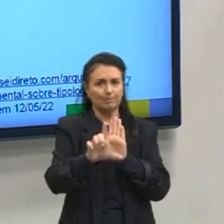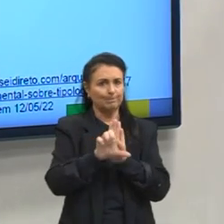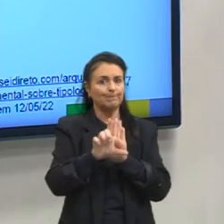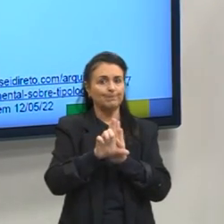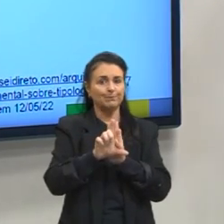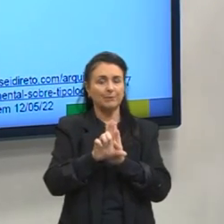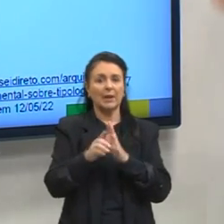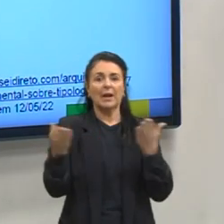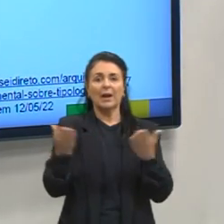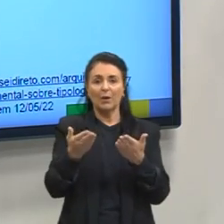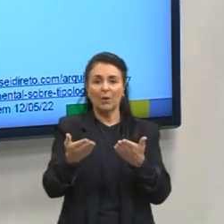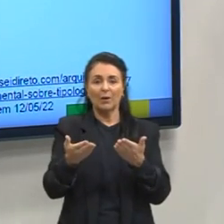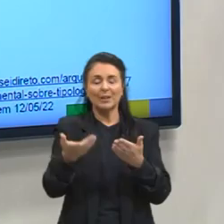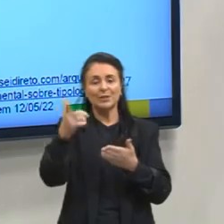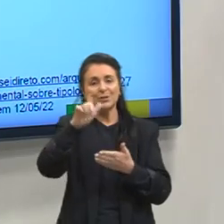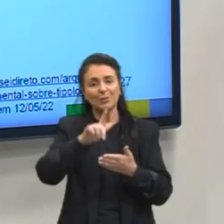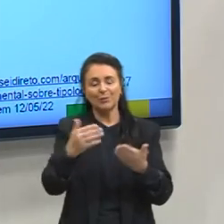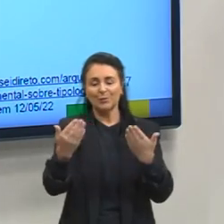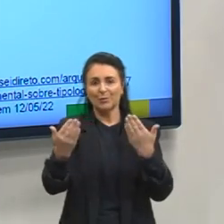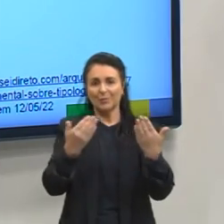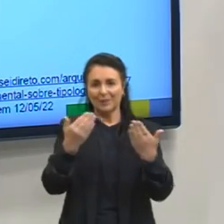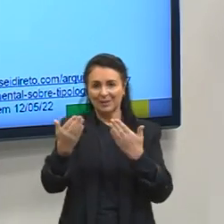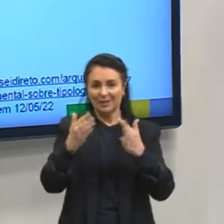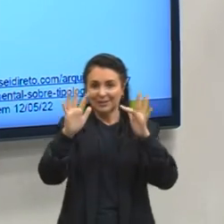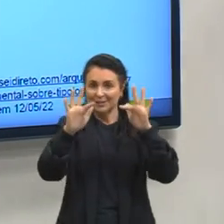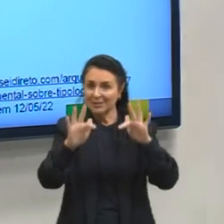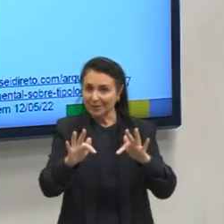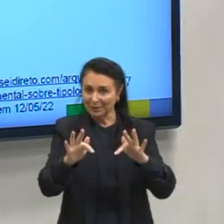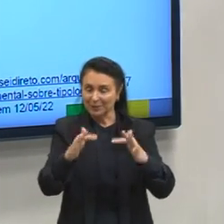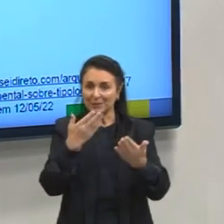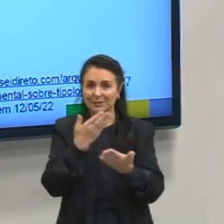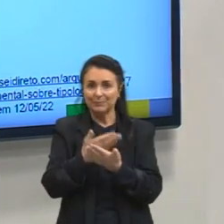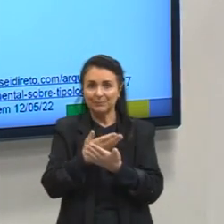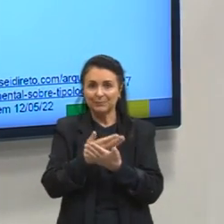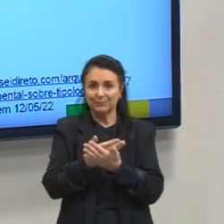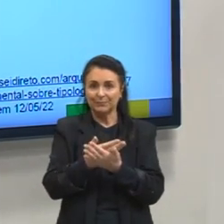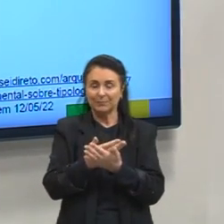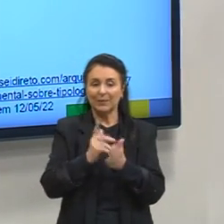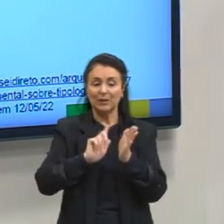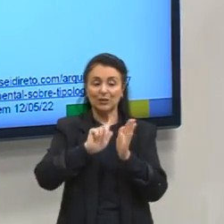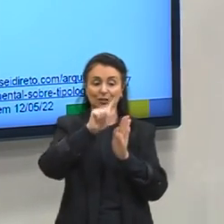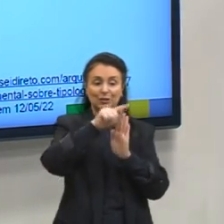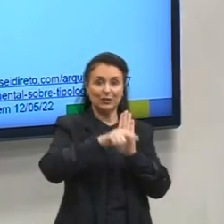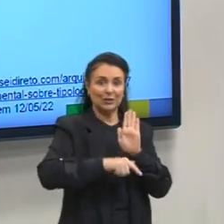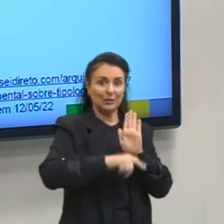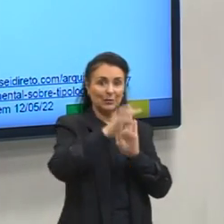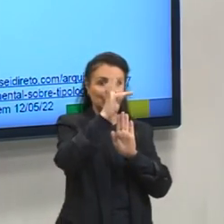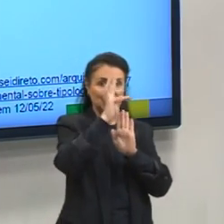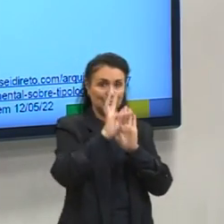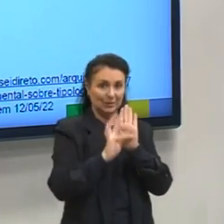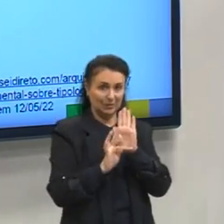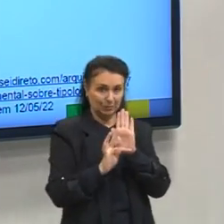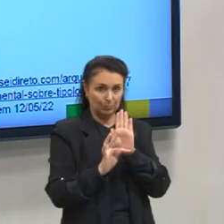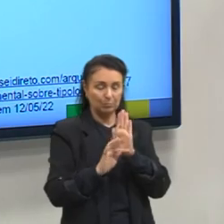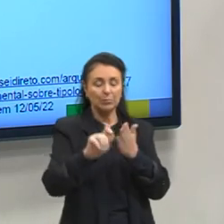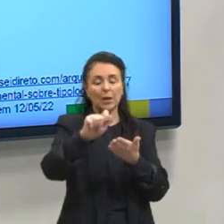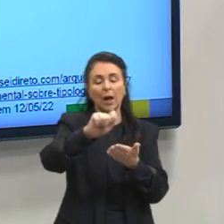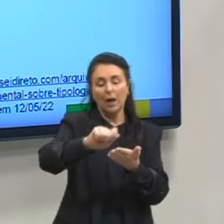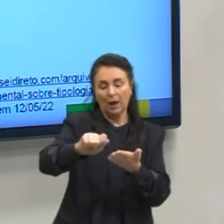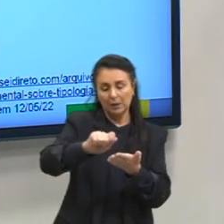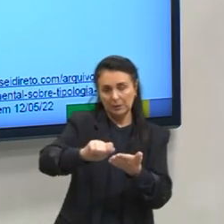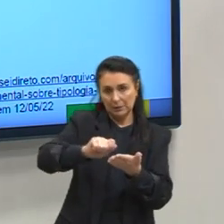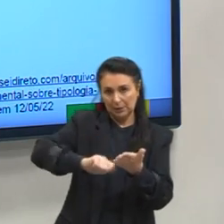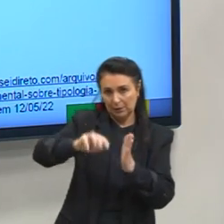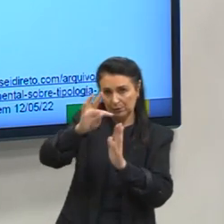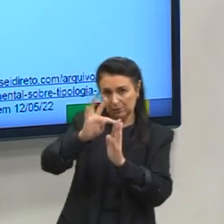a gente fazer essa nossa análise final e fechar a nossa aula. Gênero textual tem a ver com a escrita do nosso